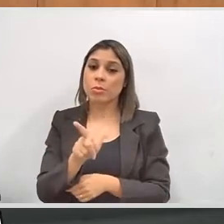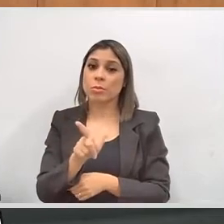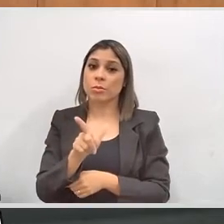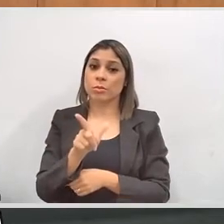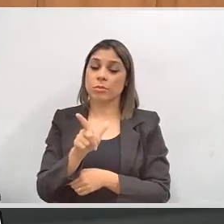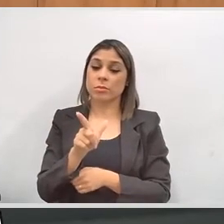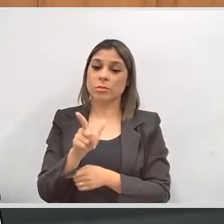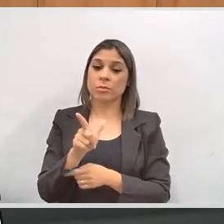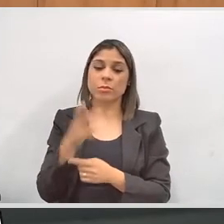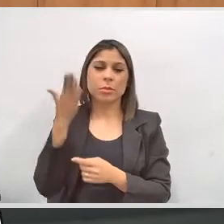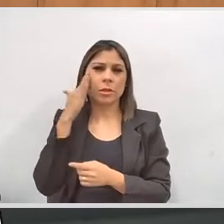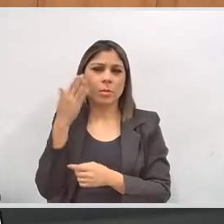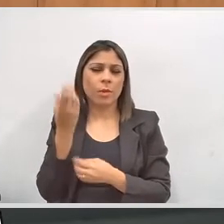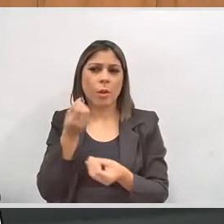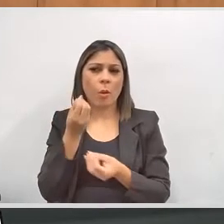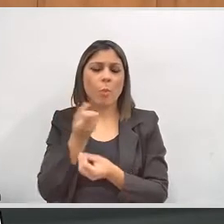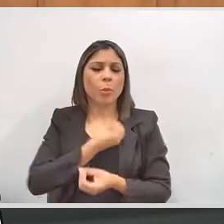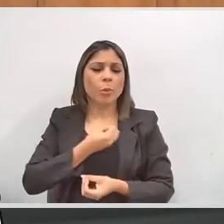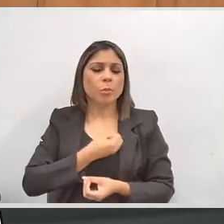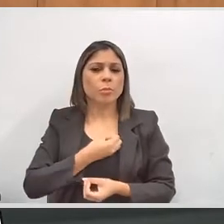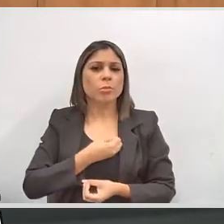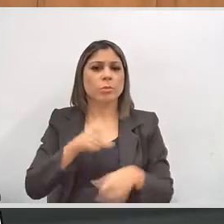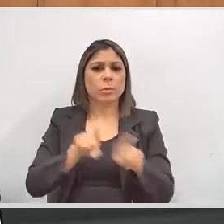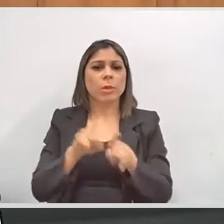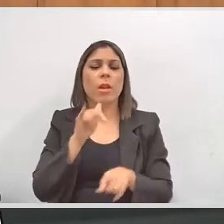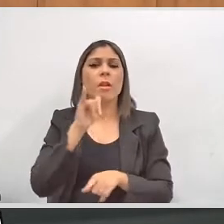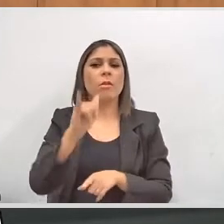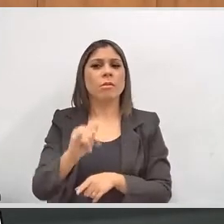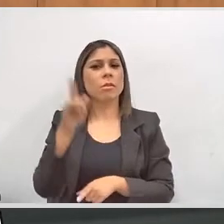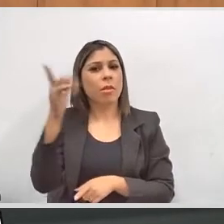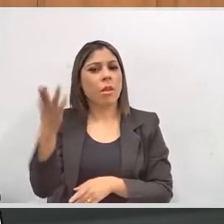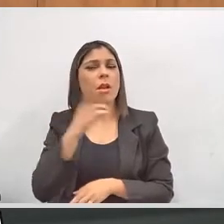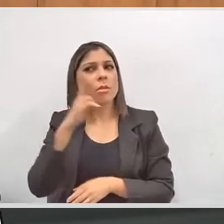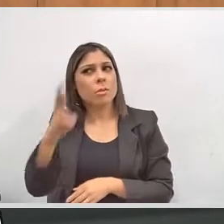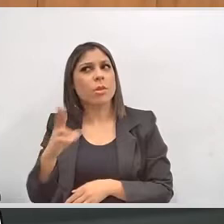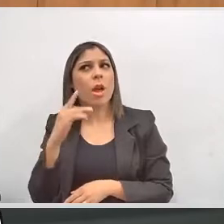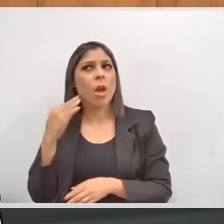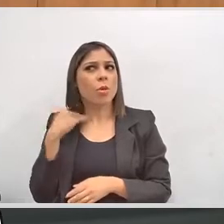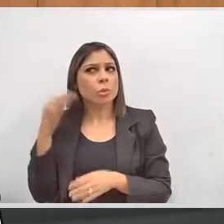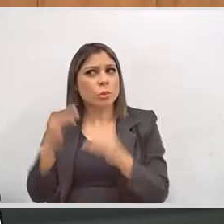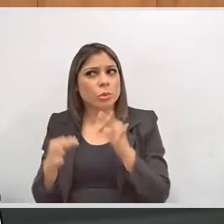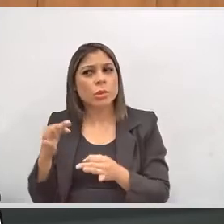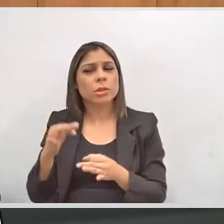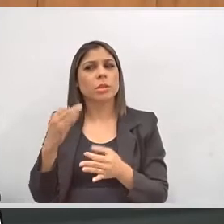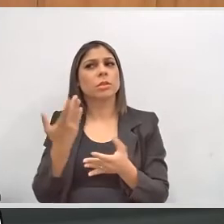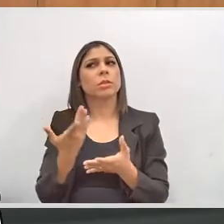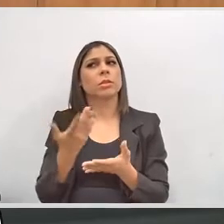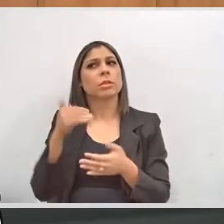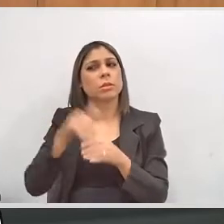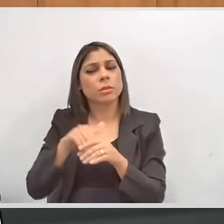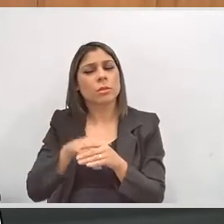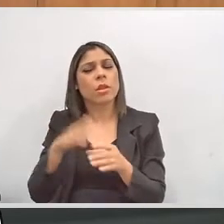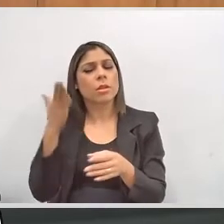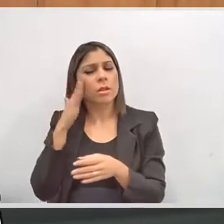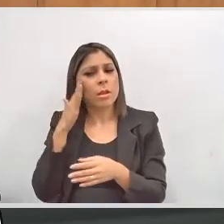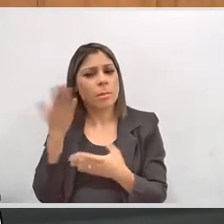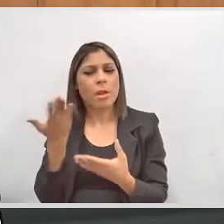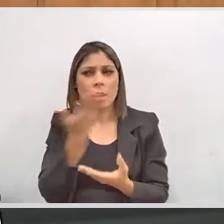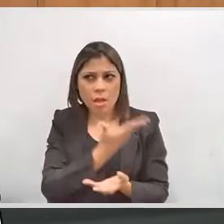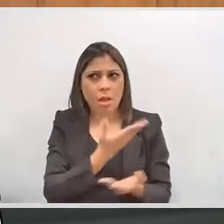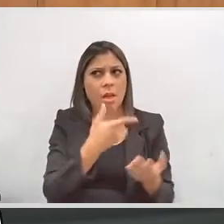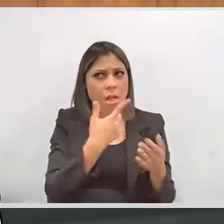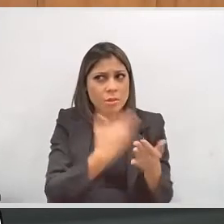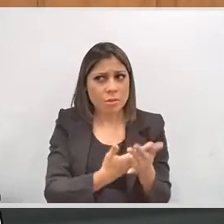atualizar estatisticamente, para dizer, até para os juízes eleitorais, falam, juiz, olha, estamos sabendo aqui que a Secretaria